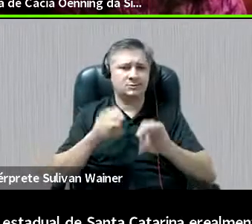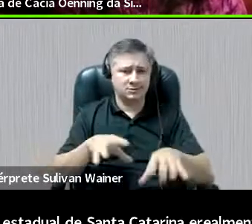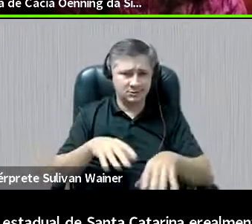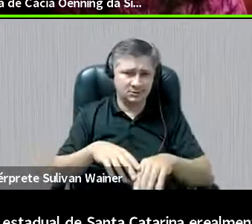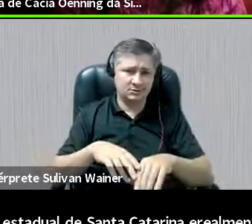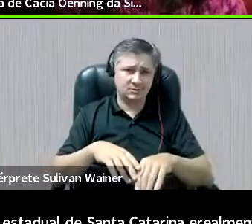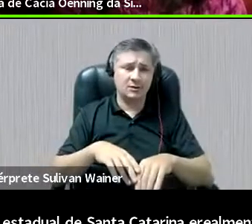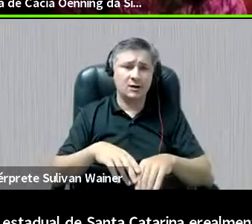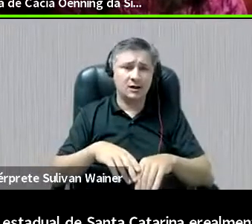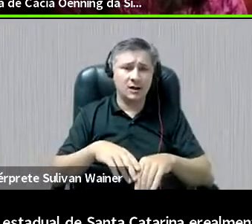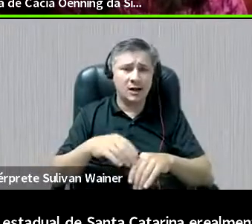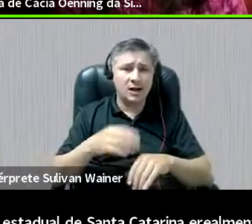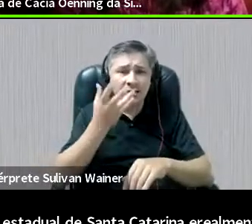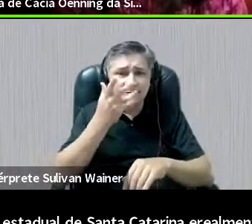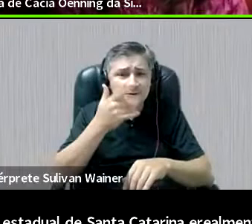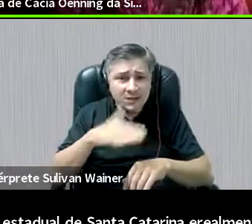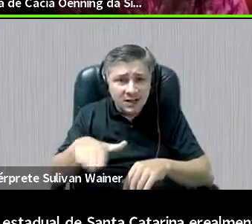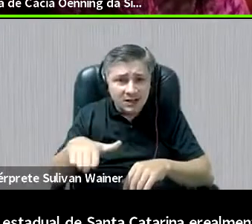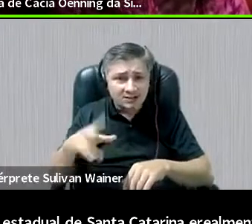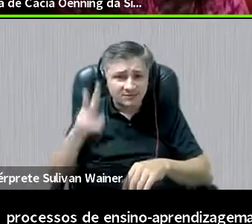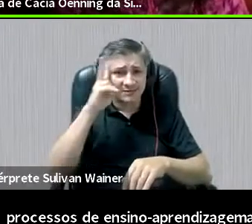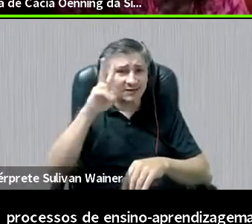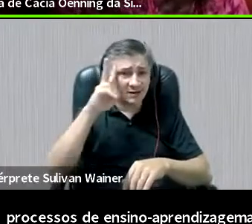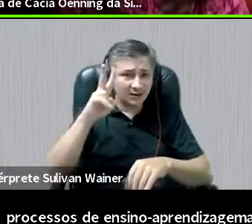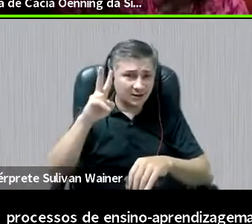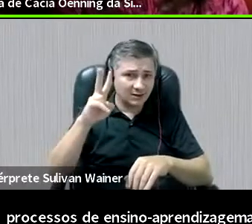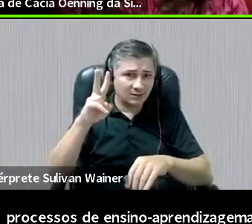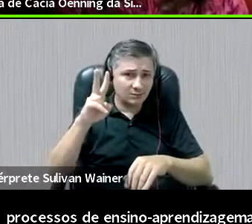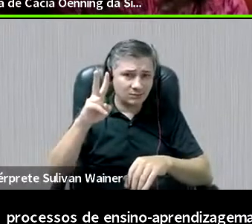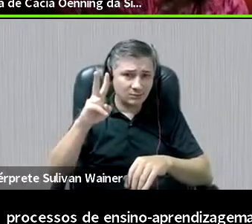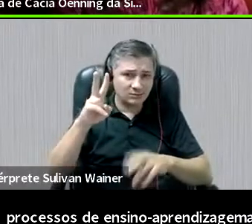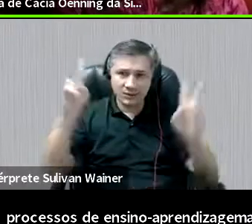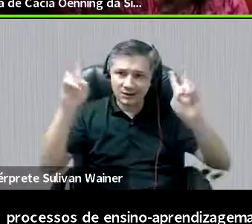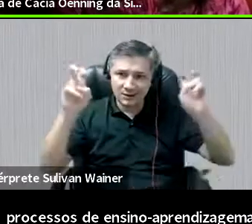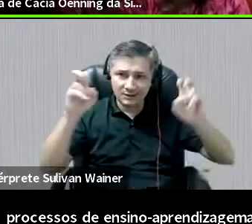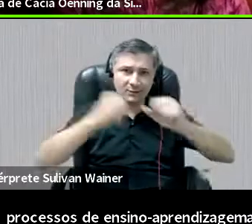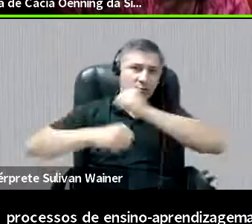assuntos estudados em 2019, mas do ano passado, não.